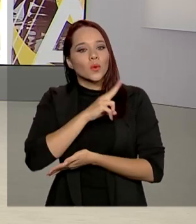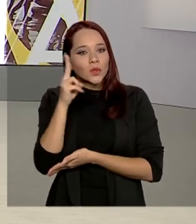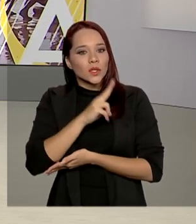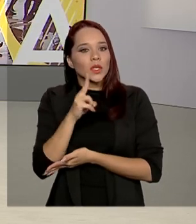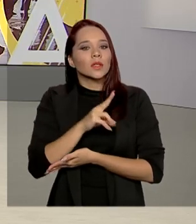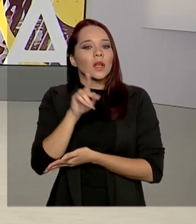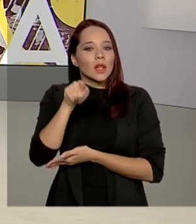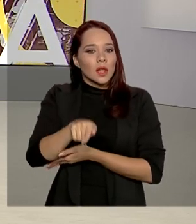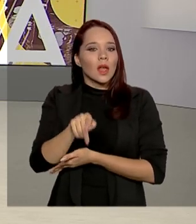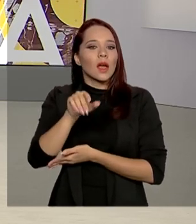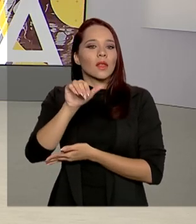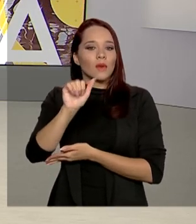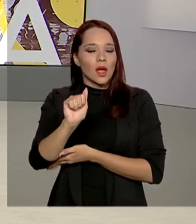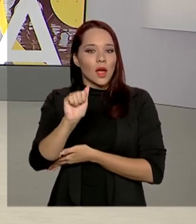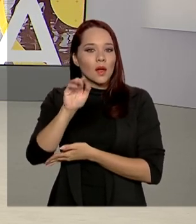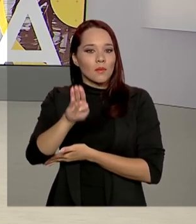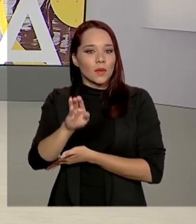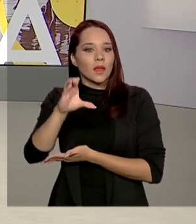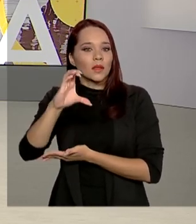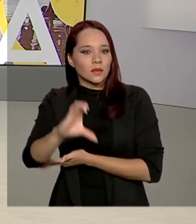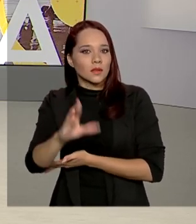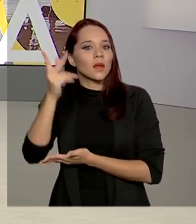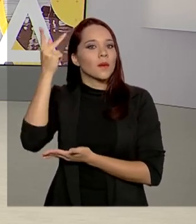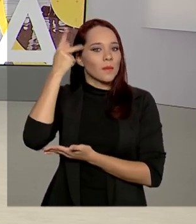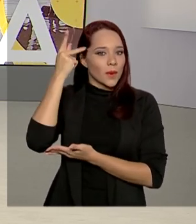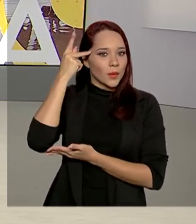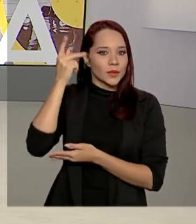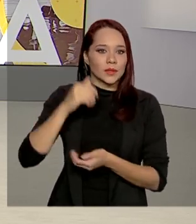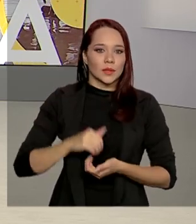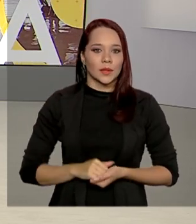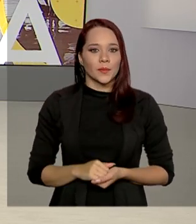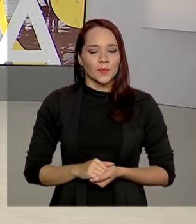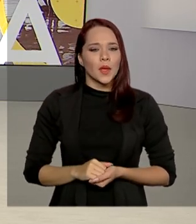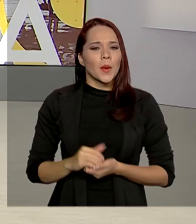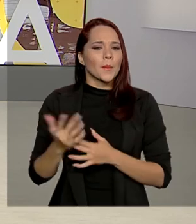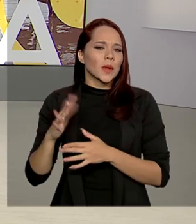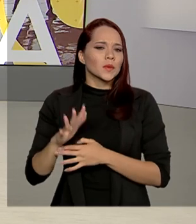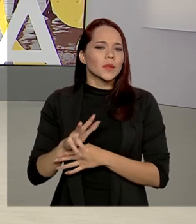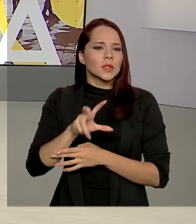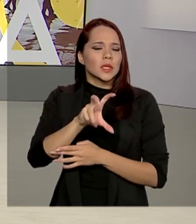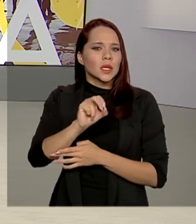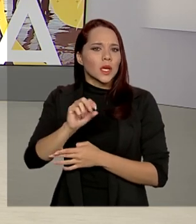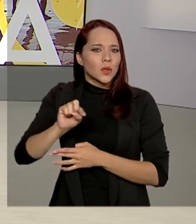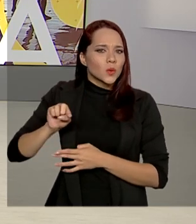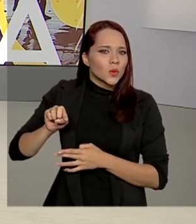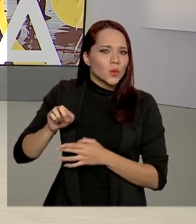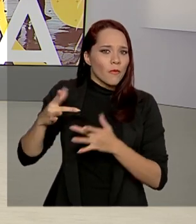Emergências Albert Sabin, em São Caetano do Sul, no ABC Paulista. Cerca de 500 voluntários são